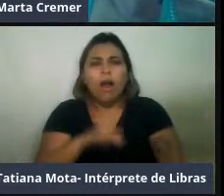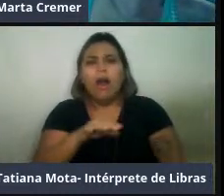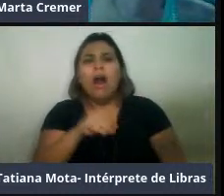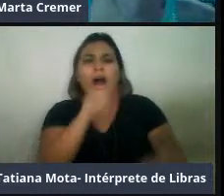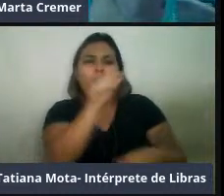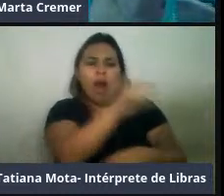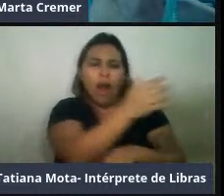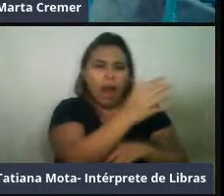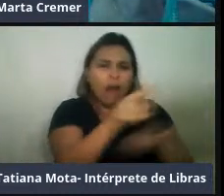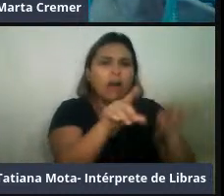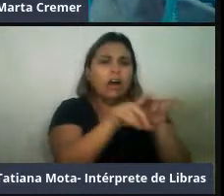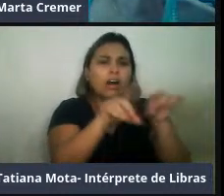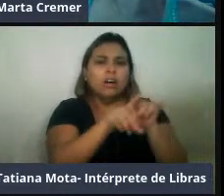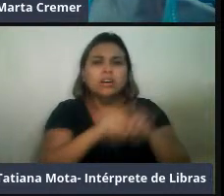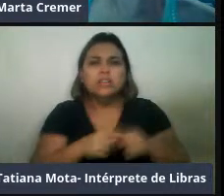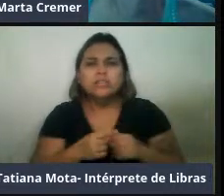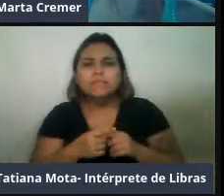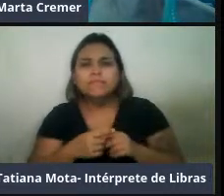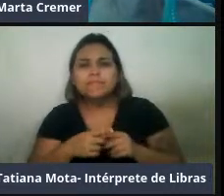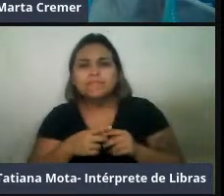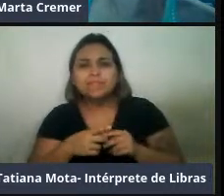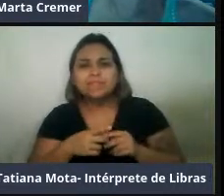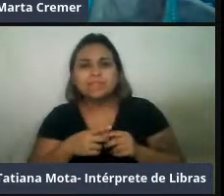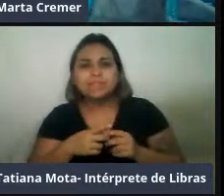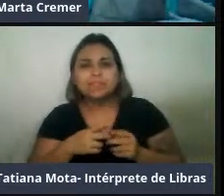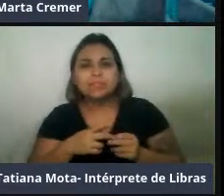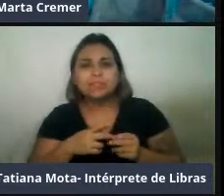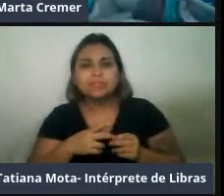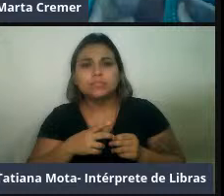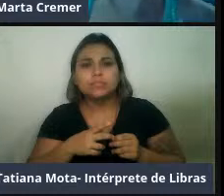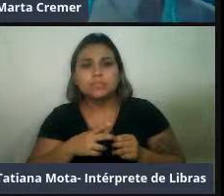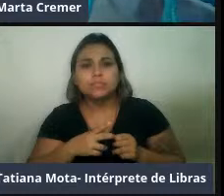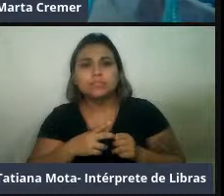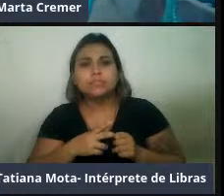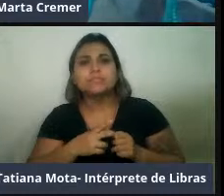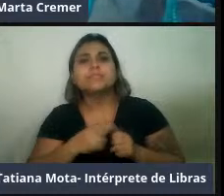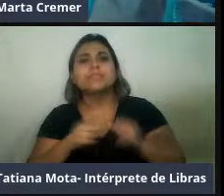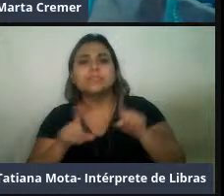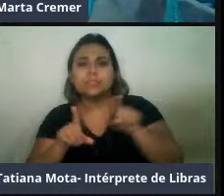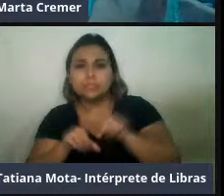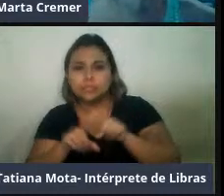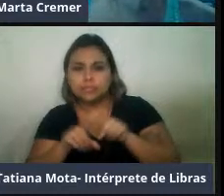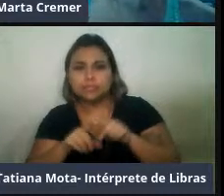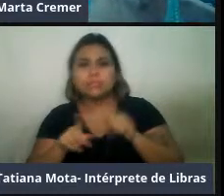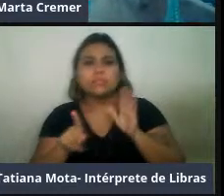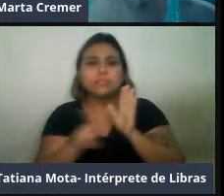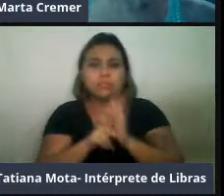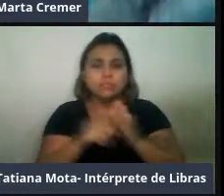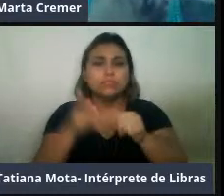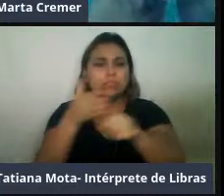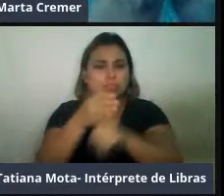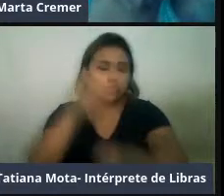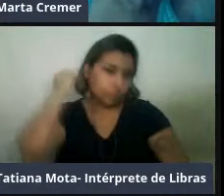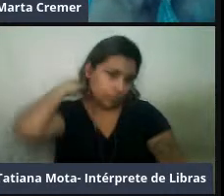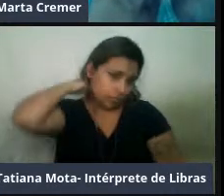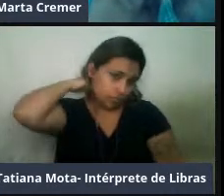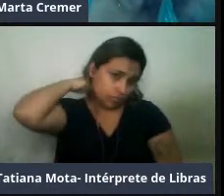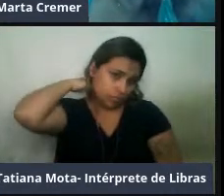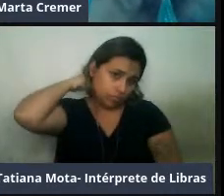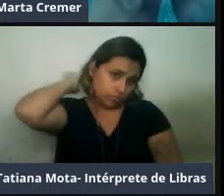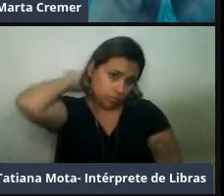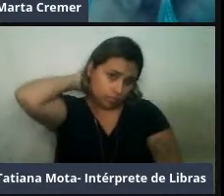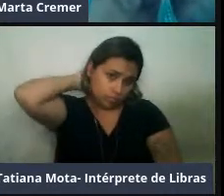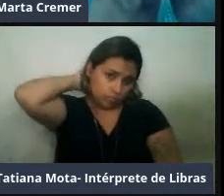acaba condicionando a distribuição delas em relação à profundidade, então, são animais muito costeiros também. E aí, a gente tem os